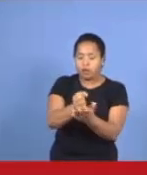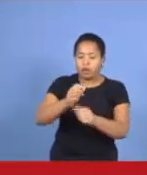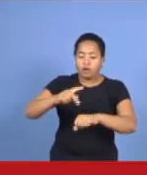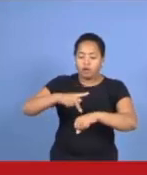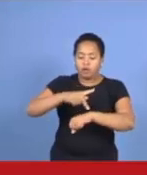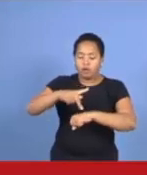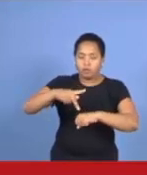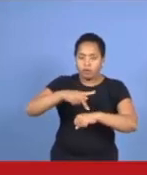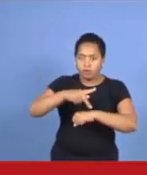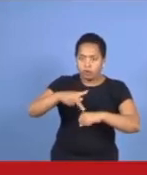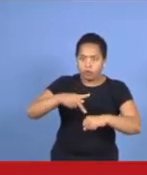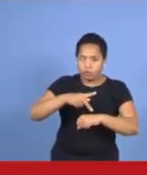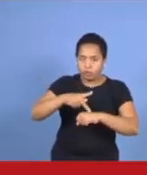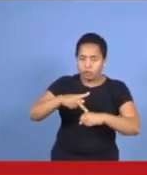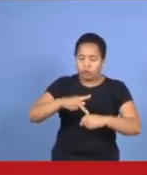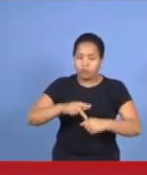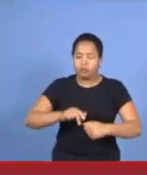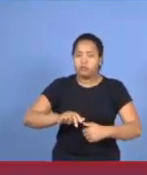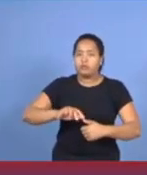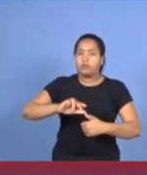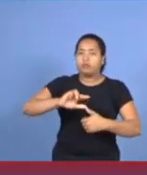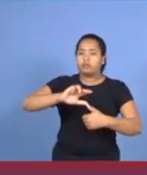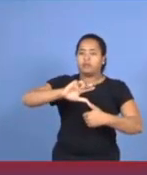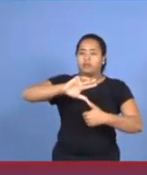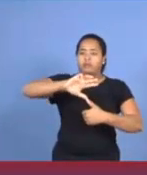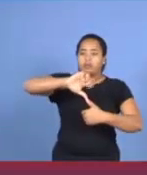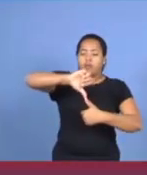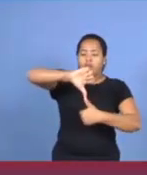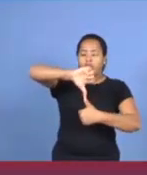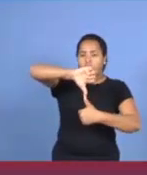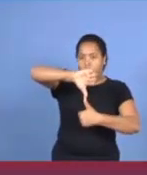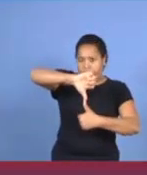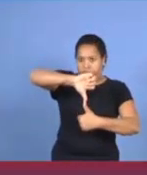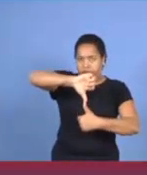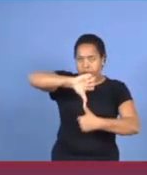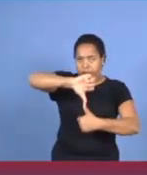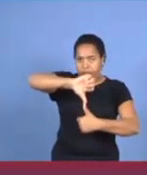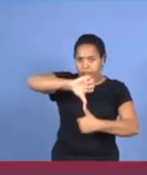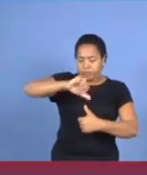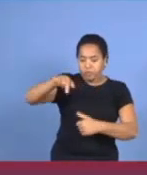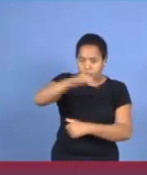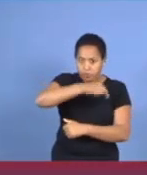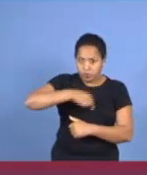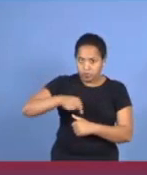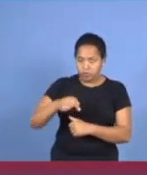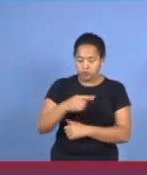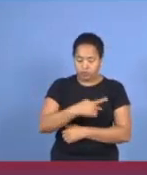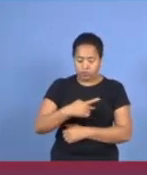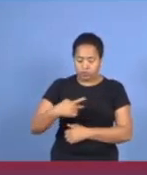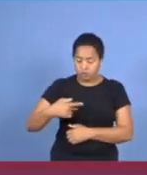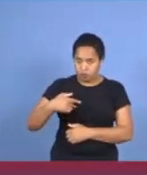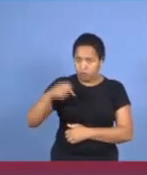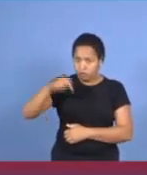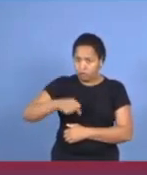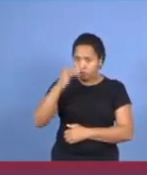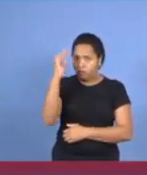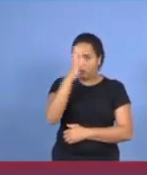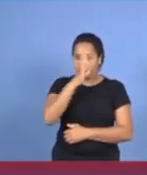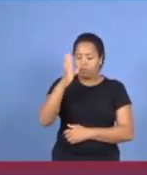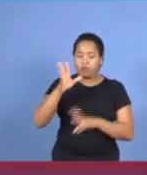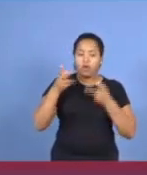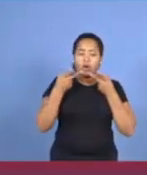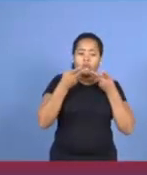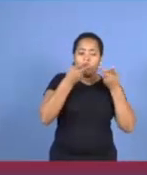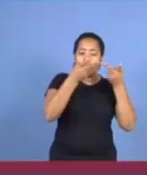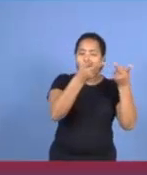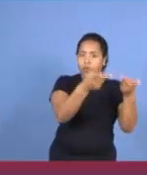Salvador, na América Central, onde ali, nossos pastores brasileiros, estão realizando um trabalho de visitas às